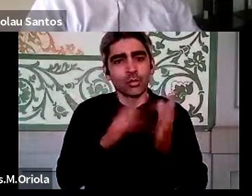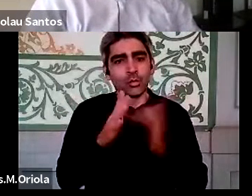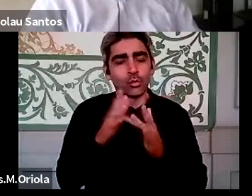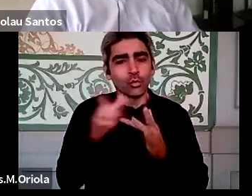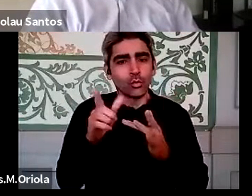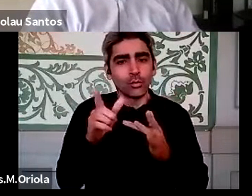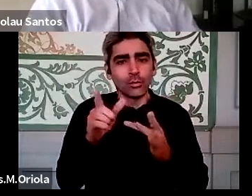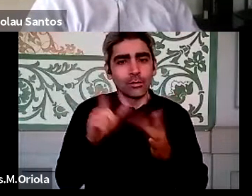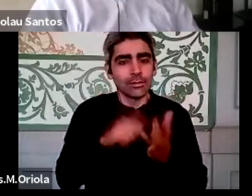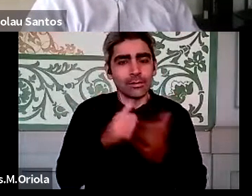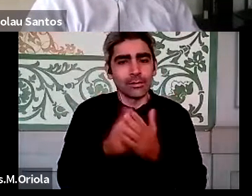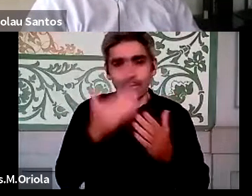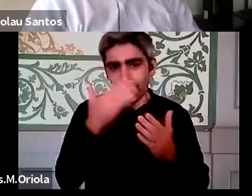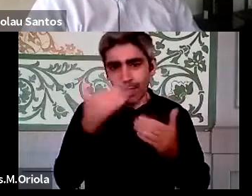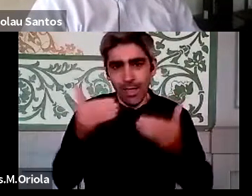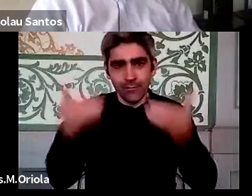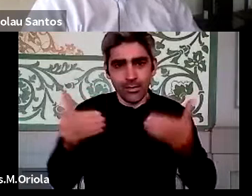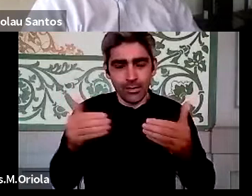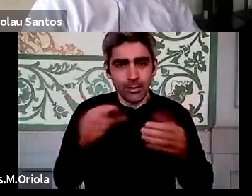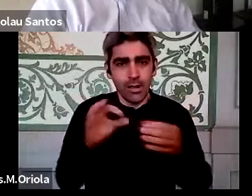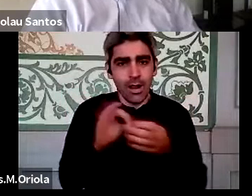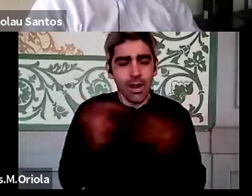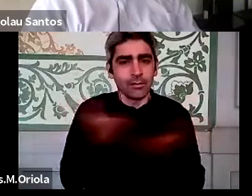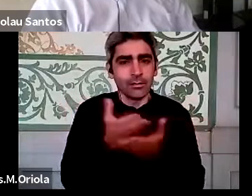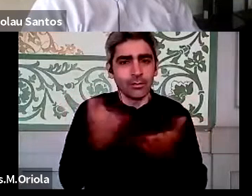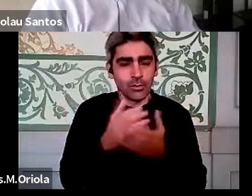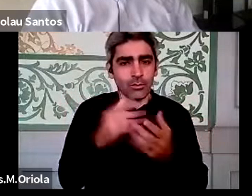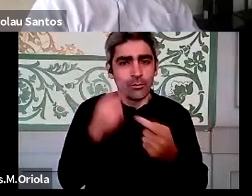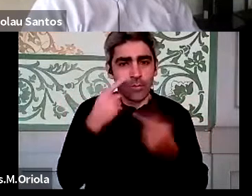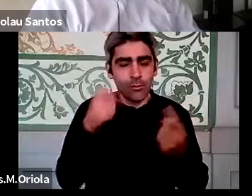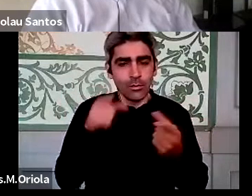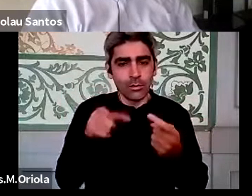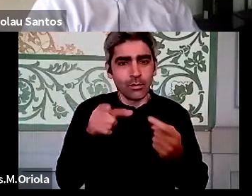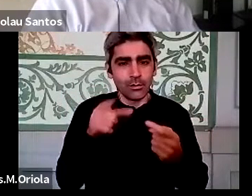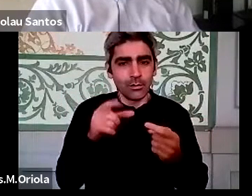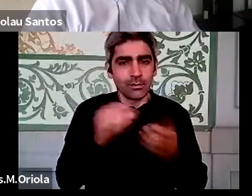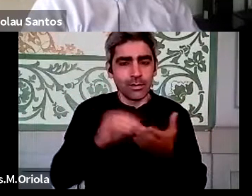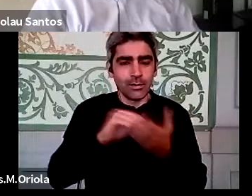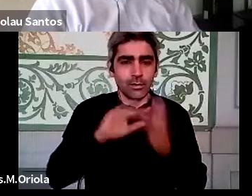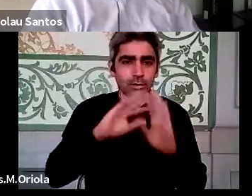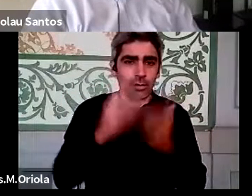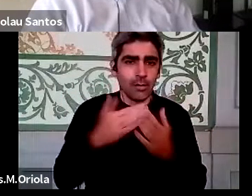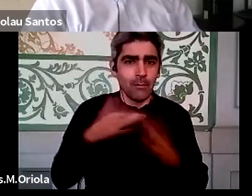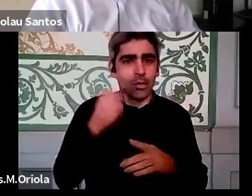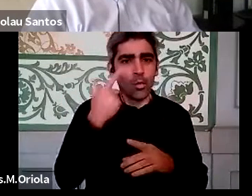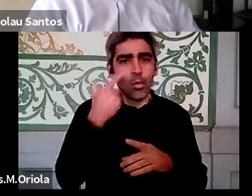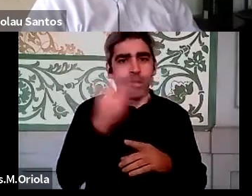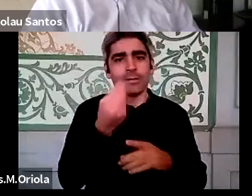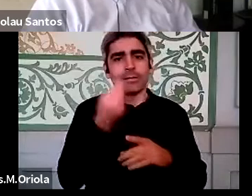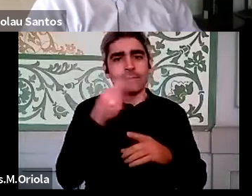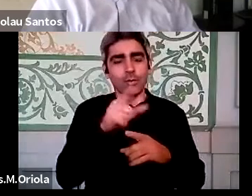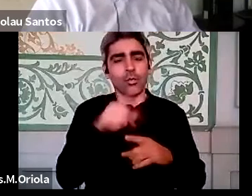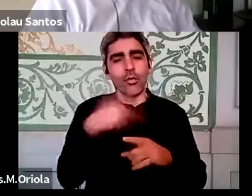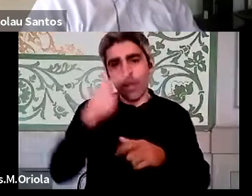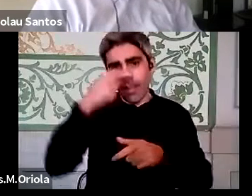sempre na linha da frente com a equipa das Relações Públicas da Secretaria-Geral e como alguém dizia já são mais conhecidos do que aquelas pessoas que eles